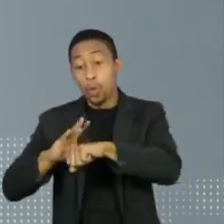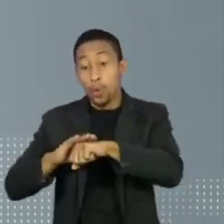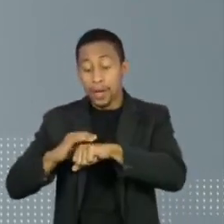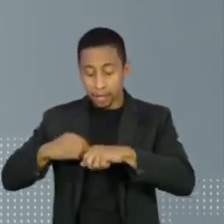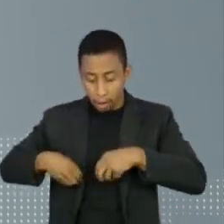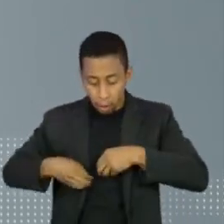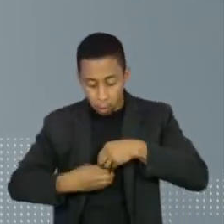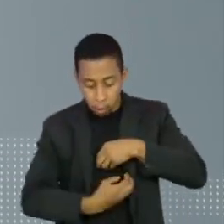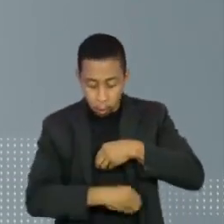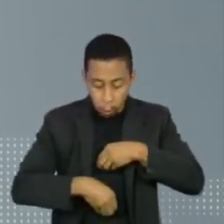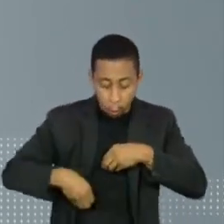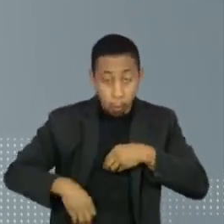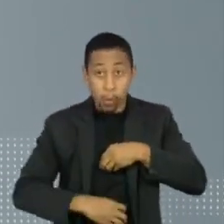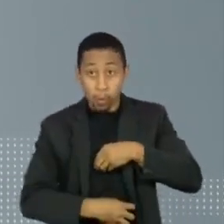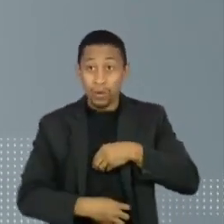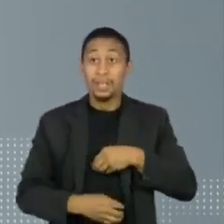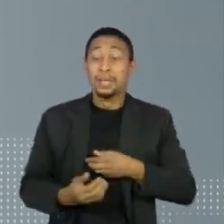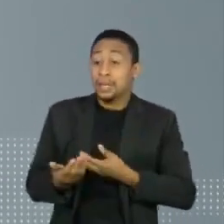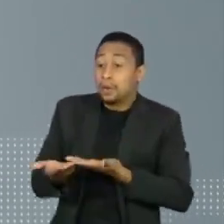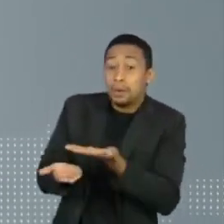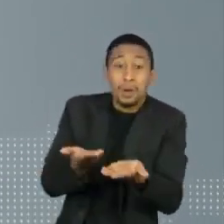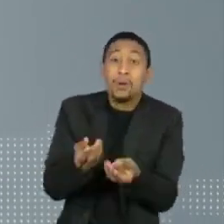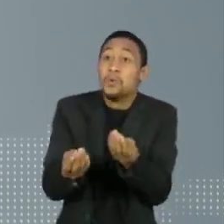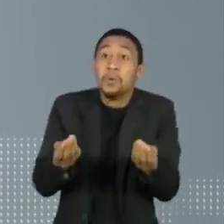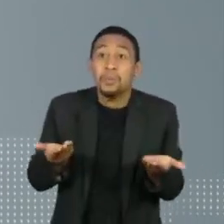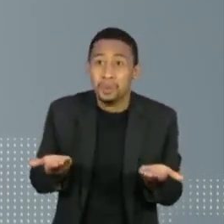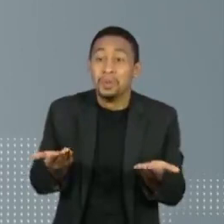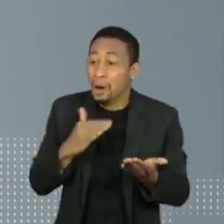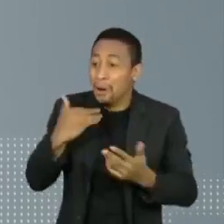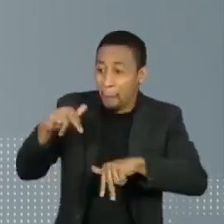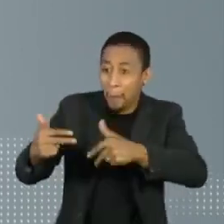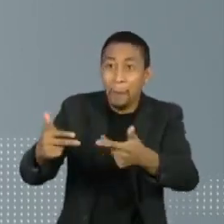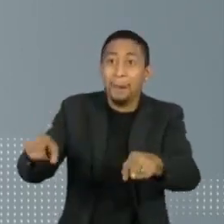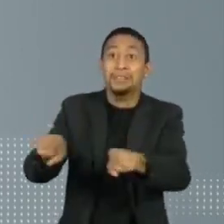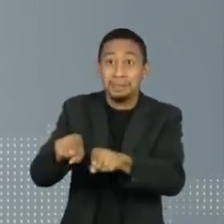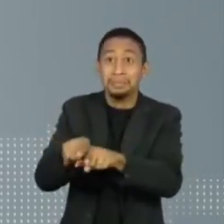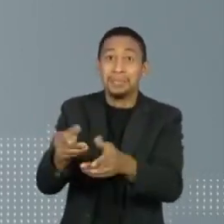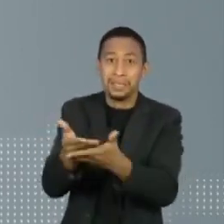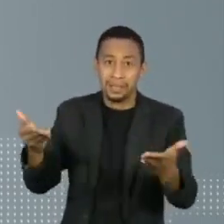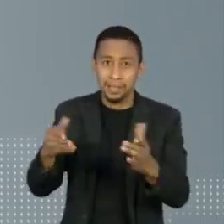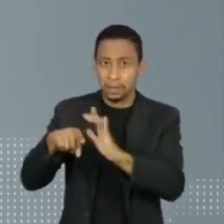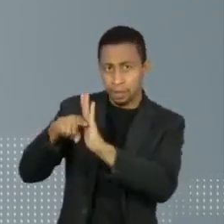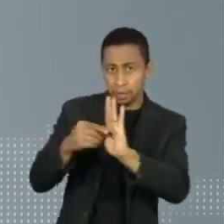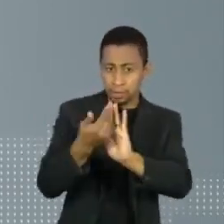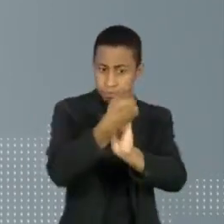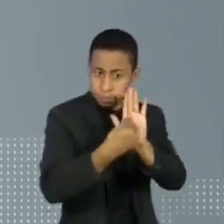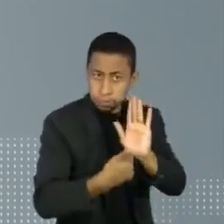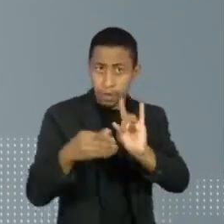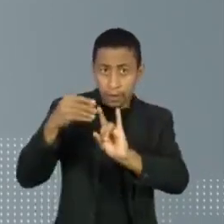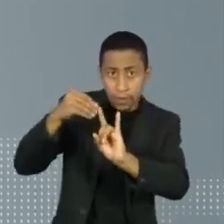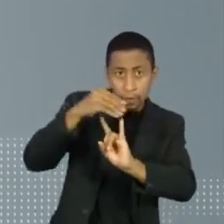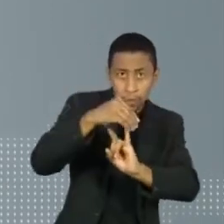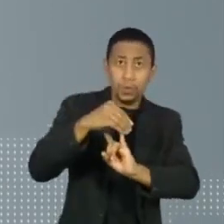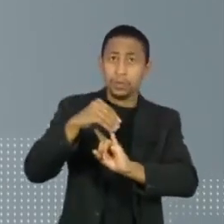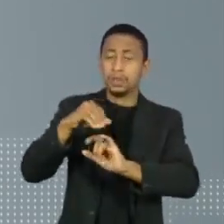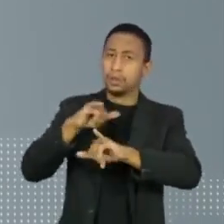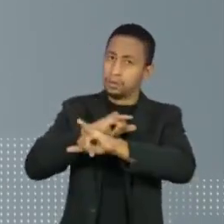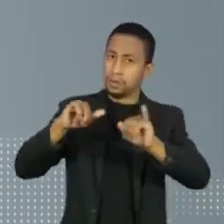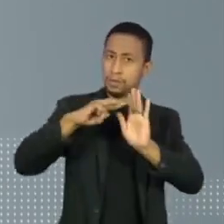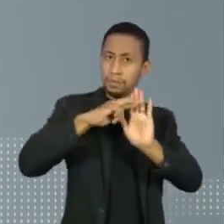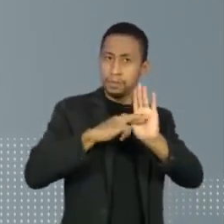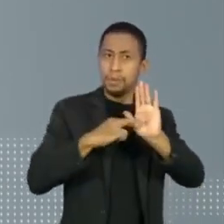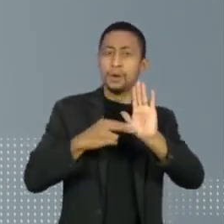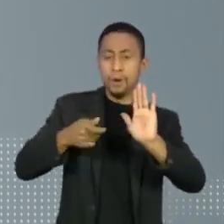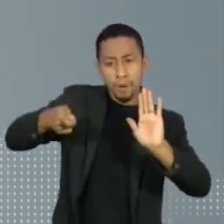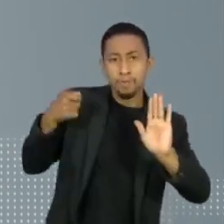deixando de ser atendidas, causando ainda maior mortalidade. O relatório da Fiocruz defende a restrição das atividades não essenciais